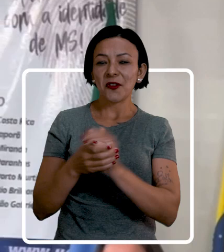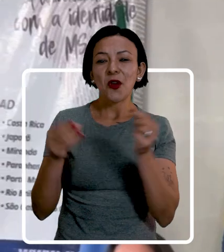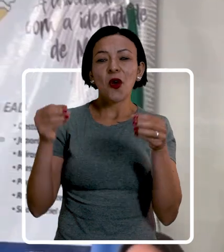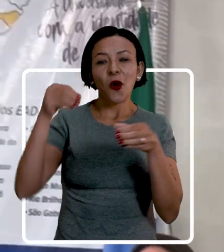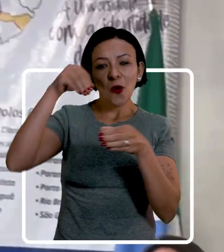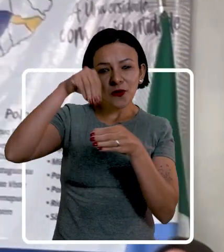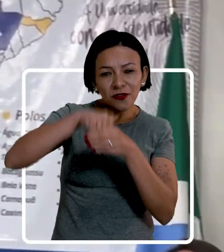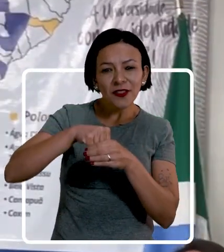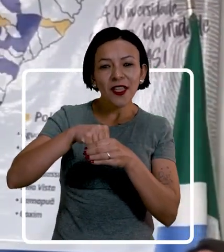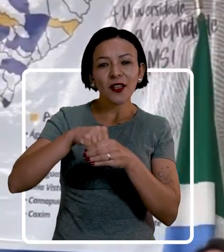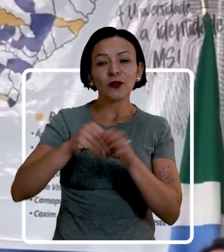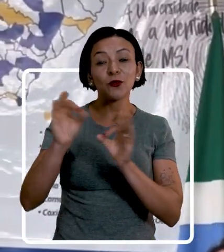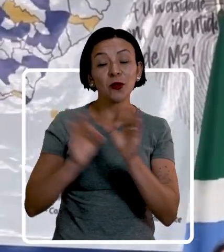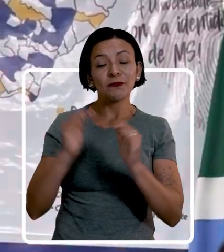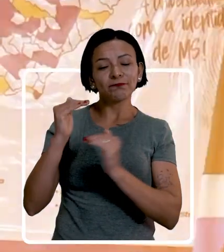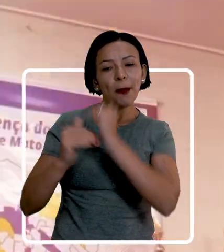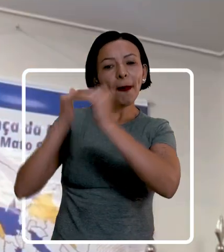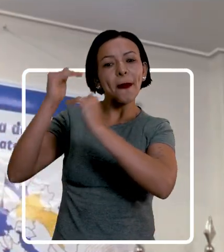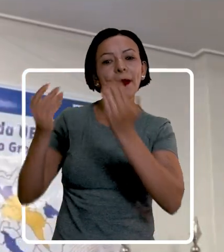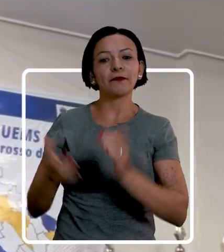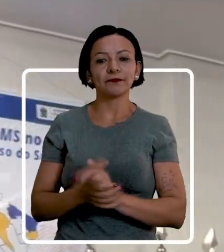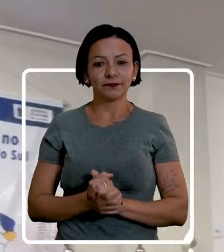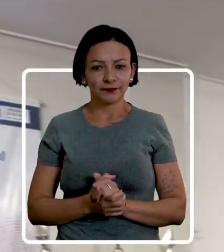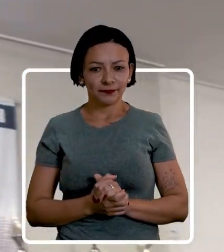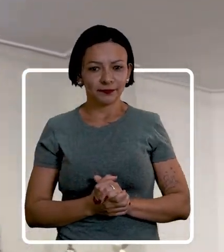Isso faz parte de uma construção.